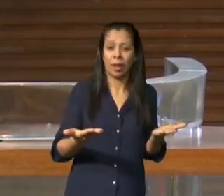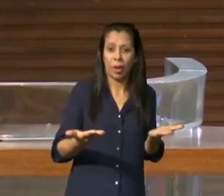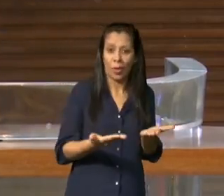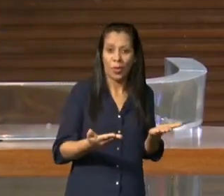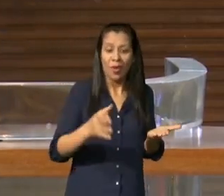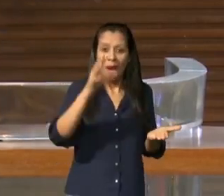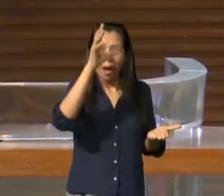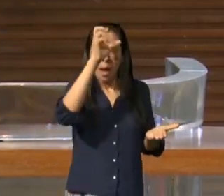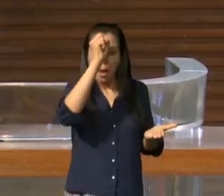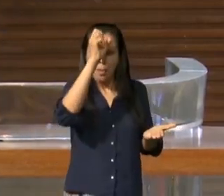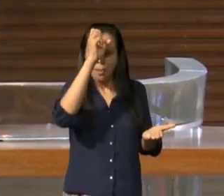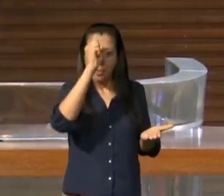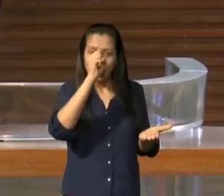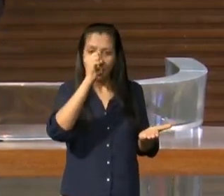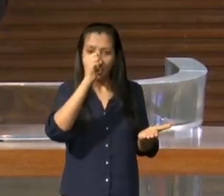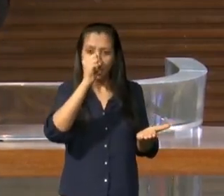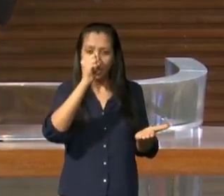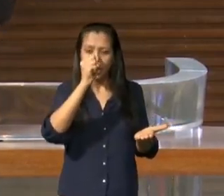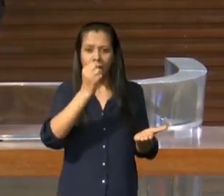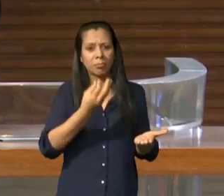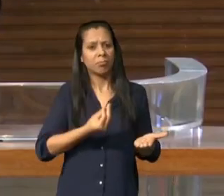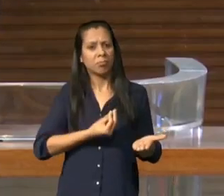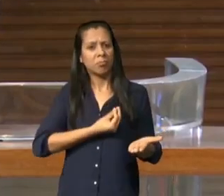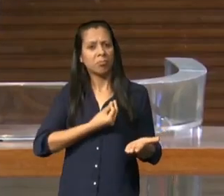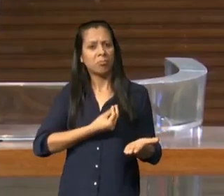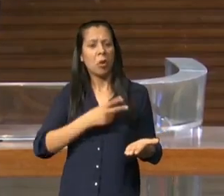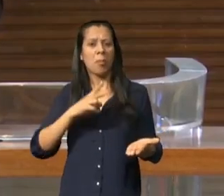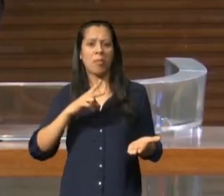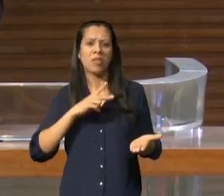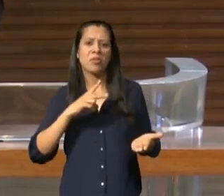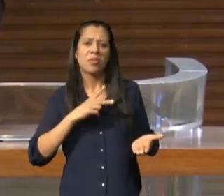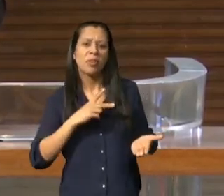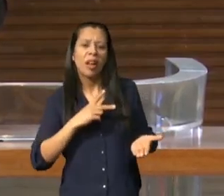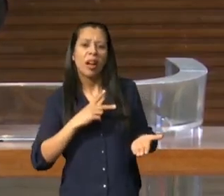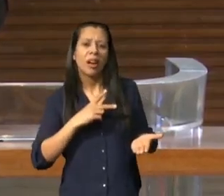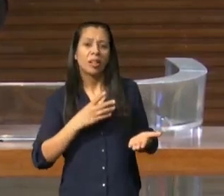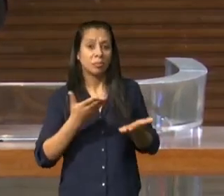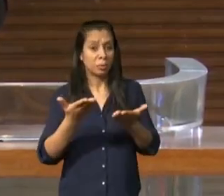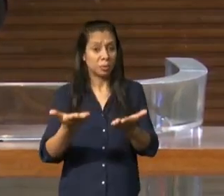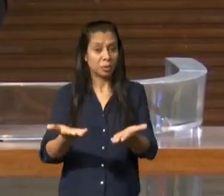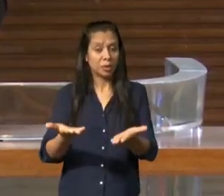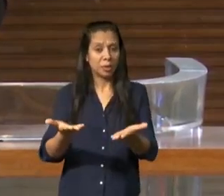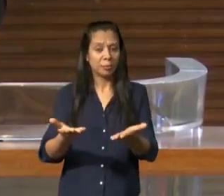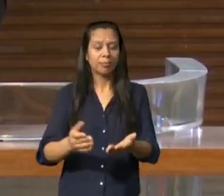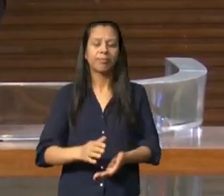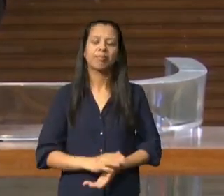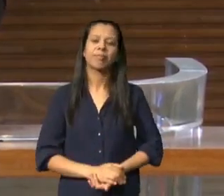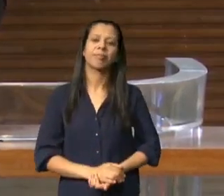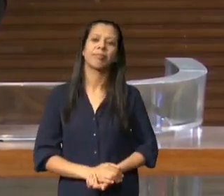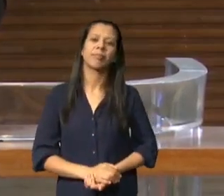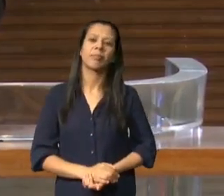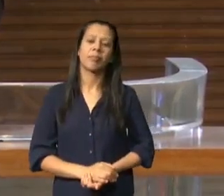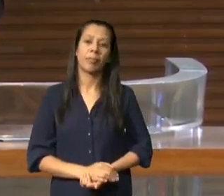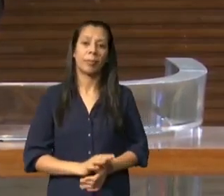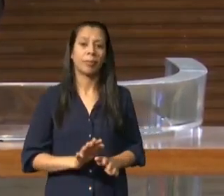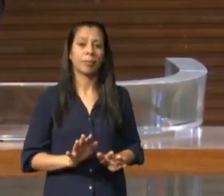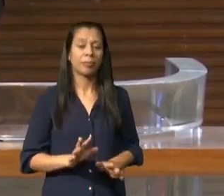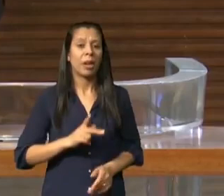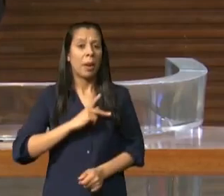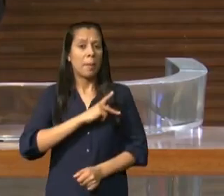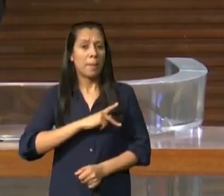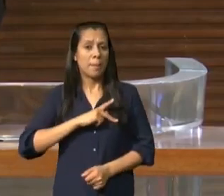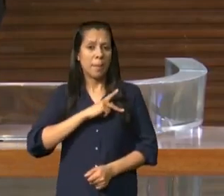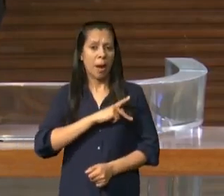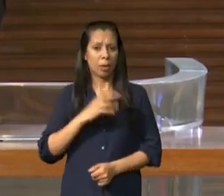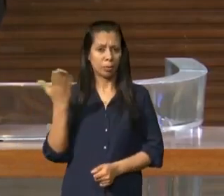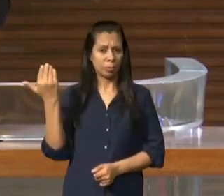lição para a minha vida, para a sua vida Paulo estava escrevendo aos irmãos de Corinto a